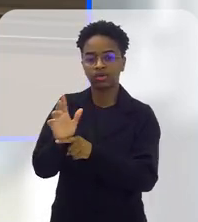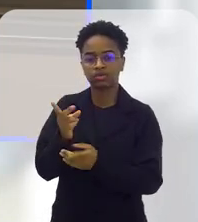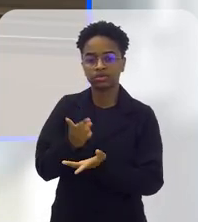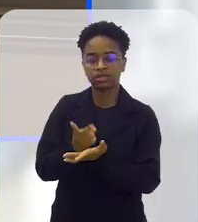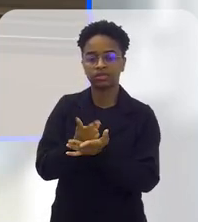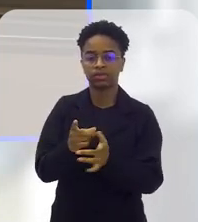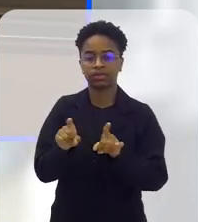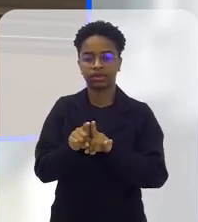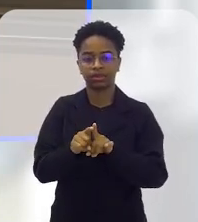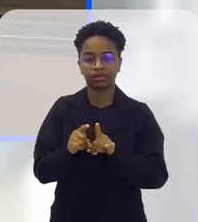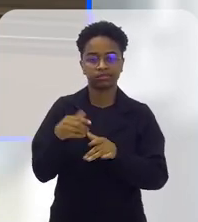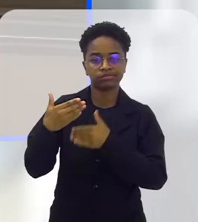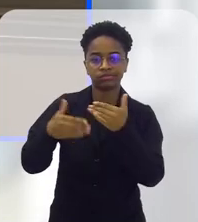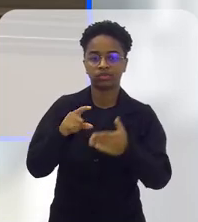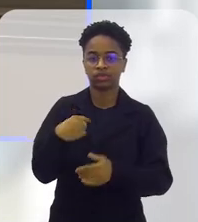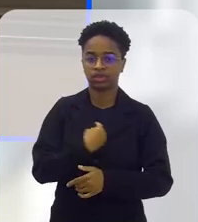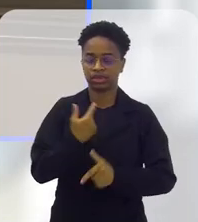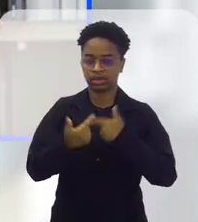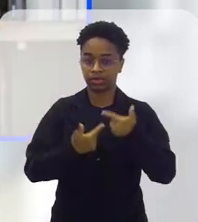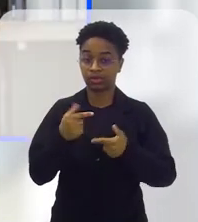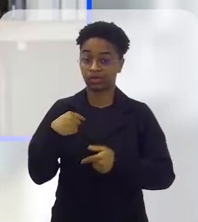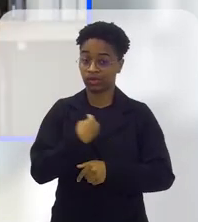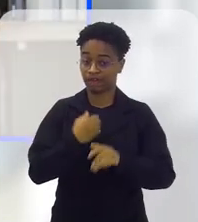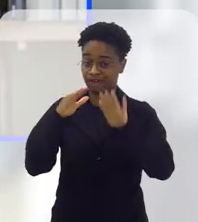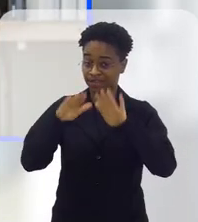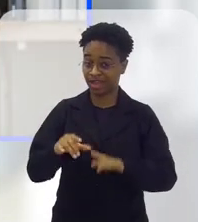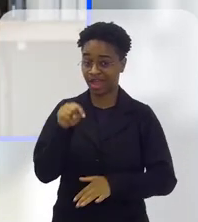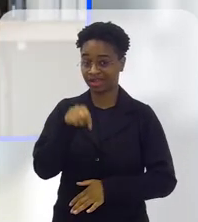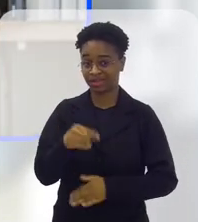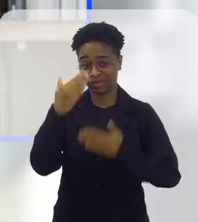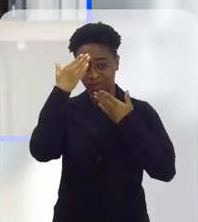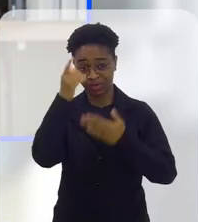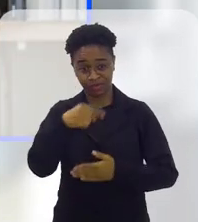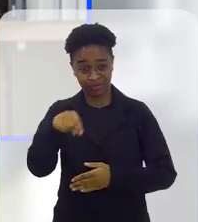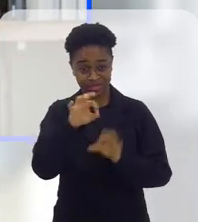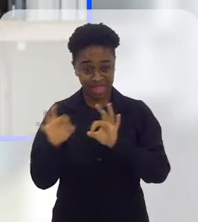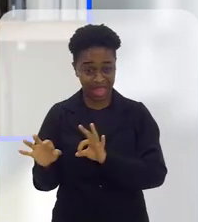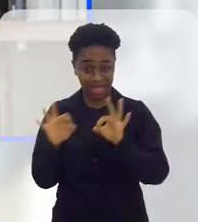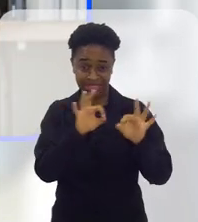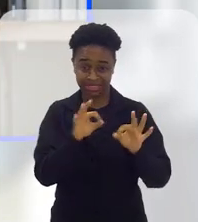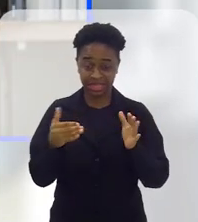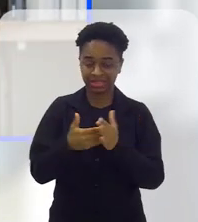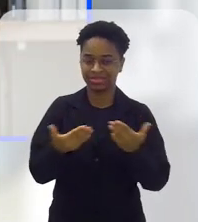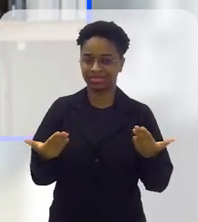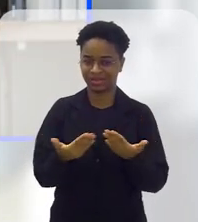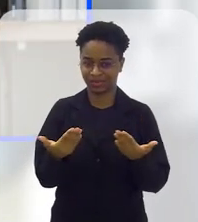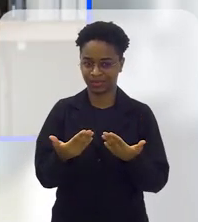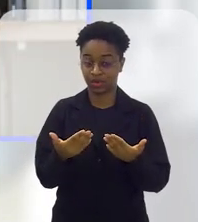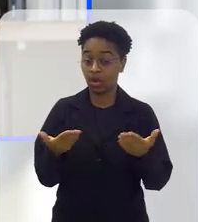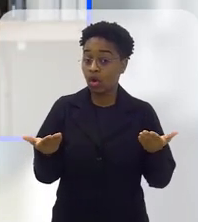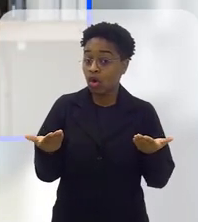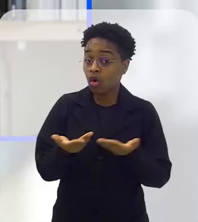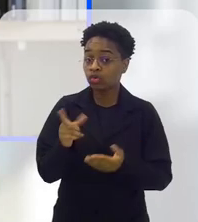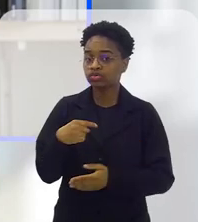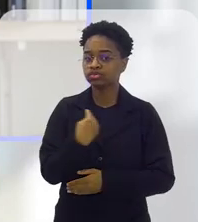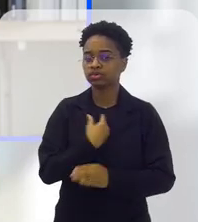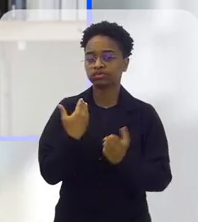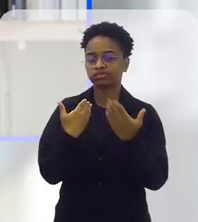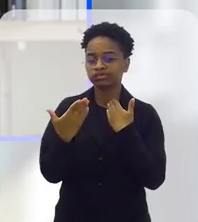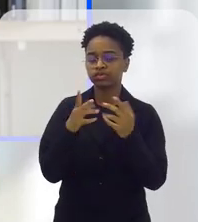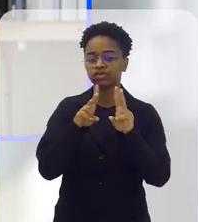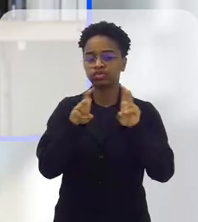nos ajudando muito e cada vez ampliar nosso trabalho. Ficamos por aqui. Agradeço a você que nos acompanhou até agora.